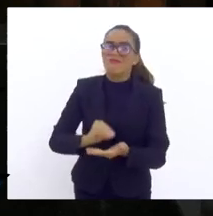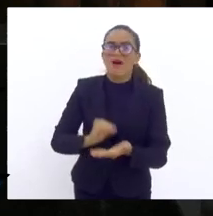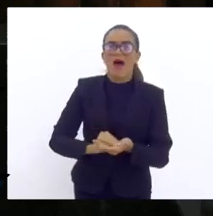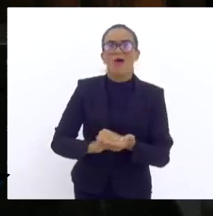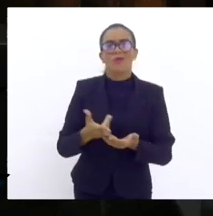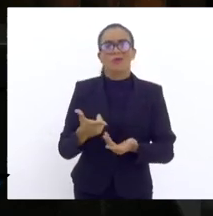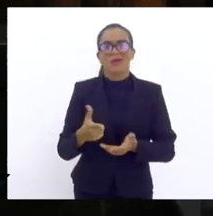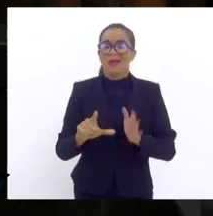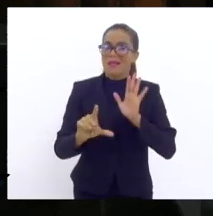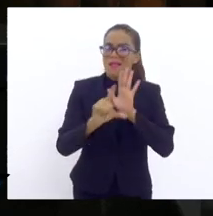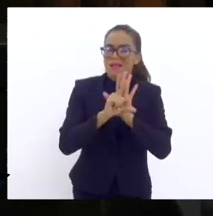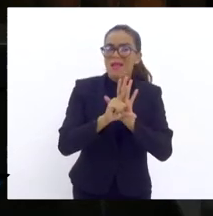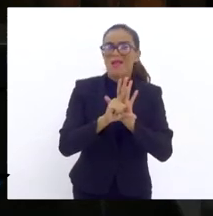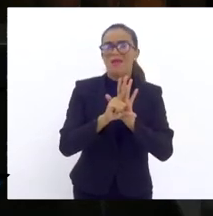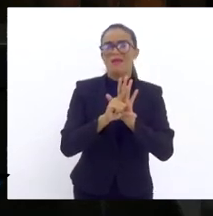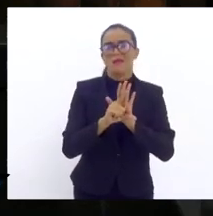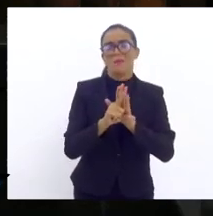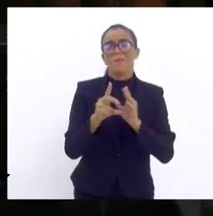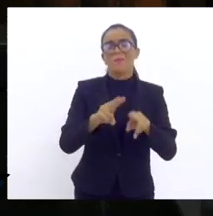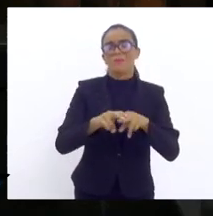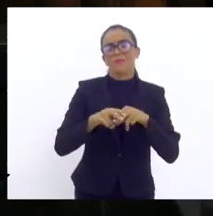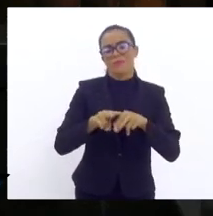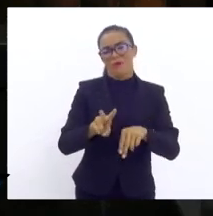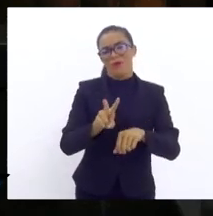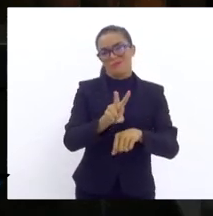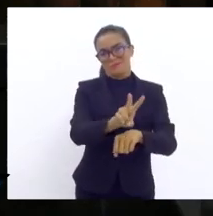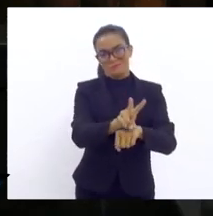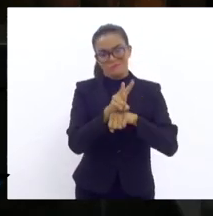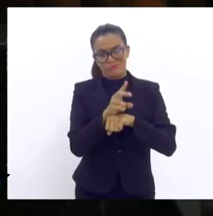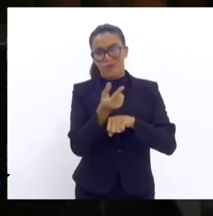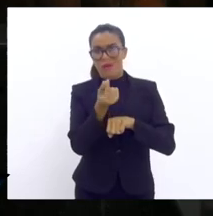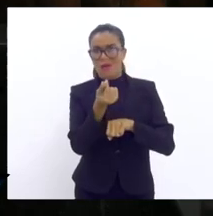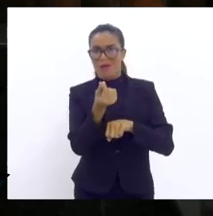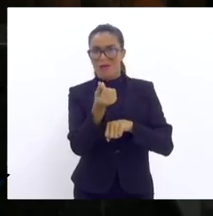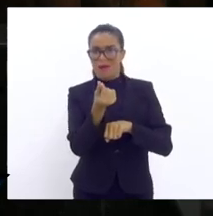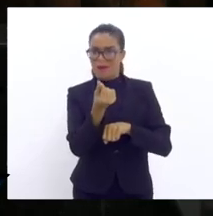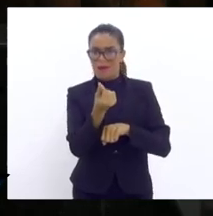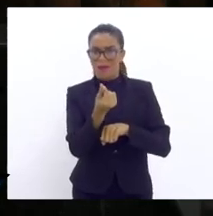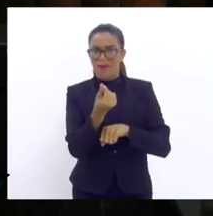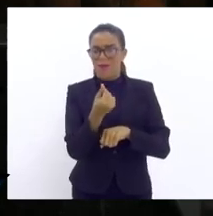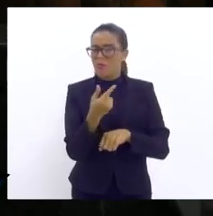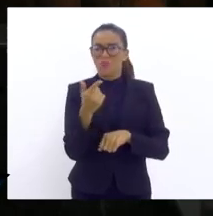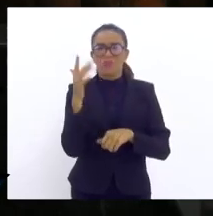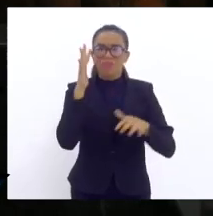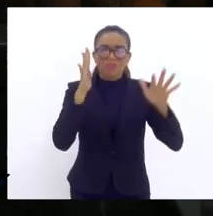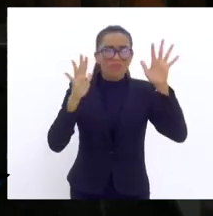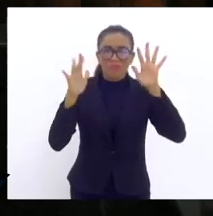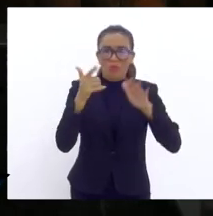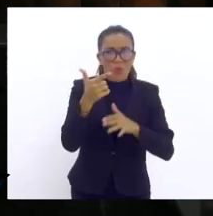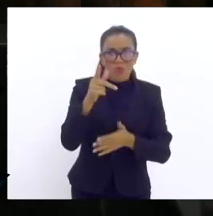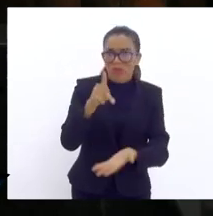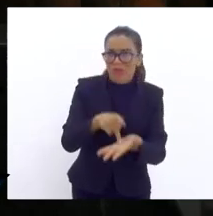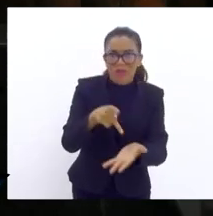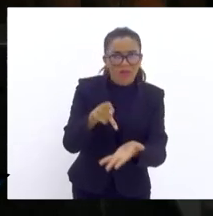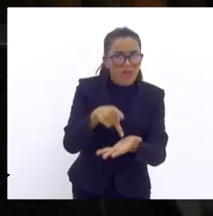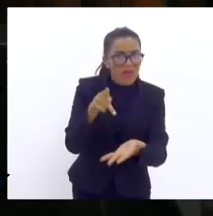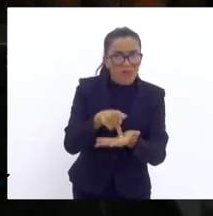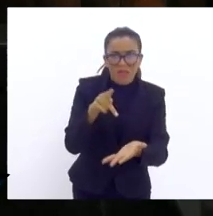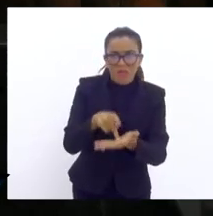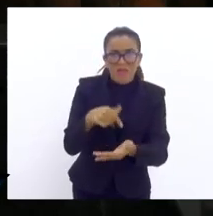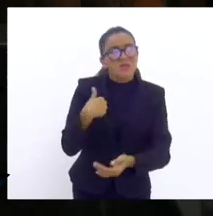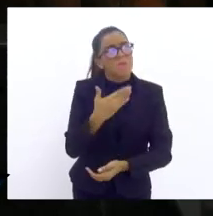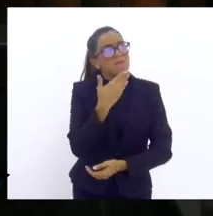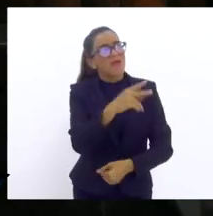Por enquanto, este financiamento ainda é uma ficção. Nós